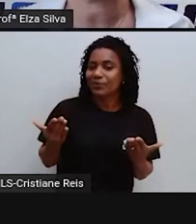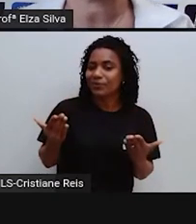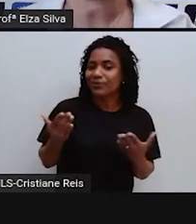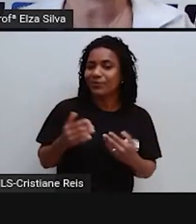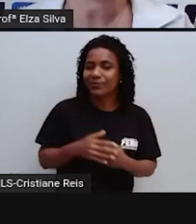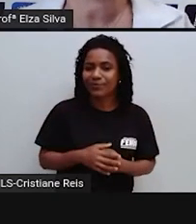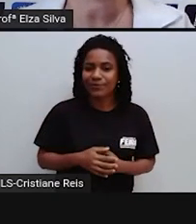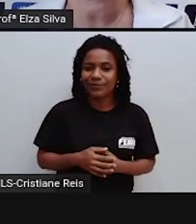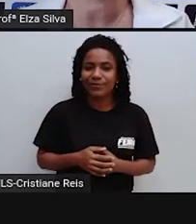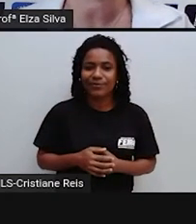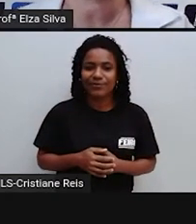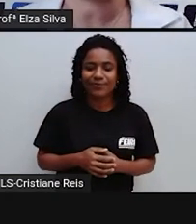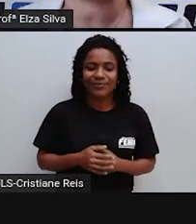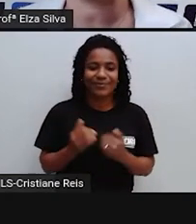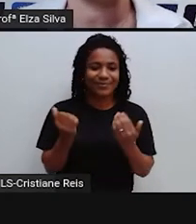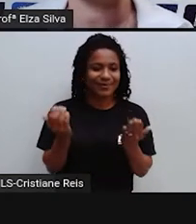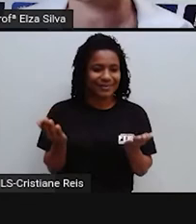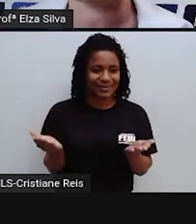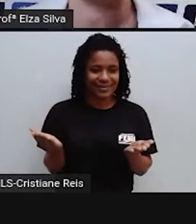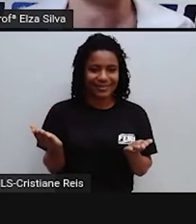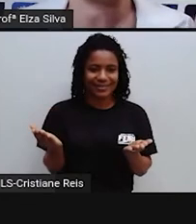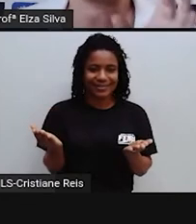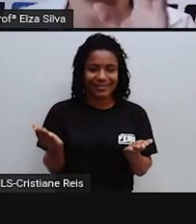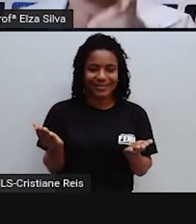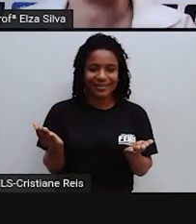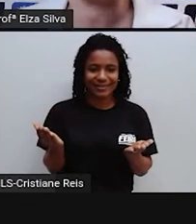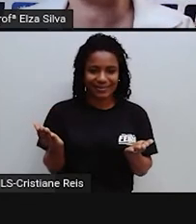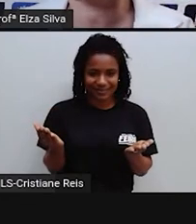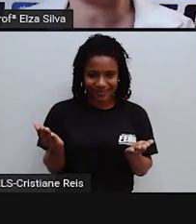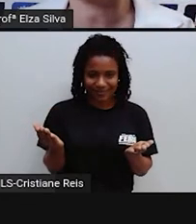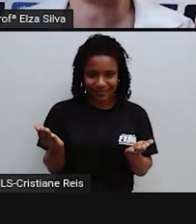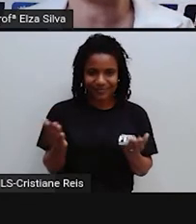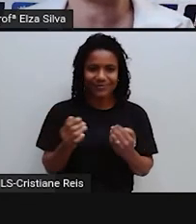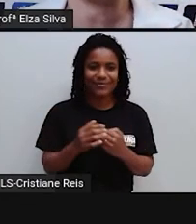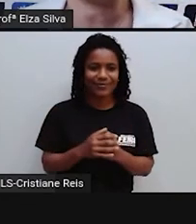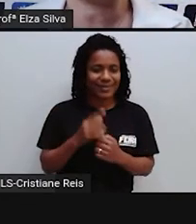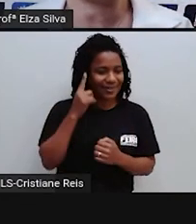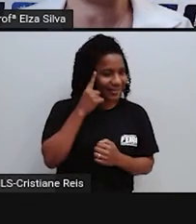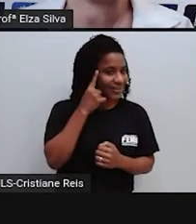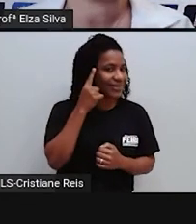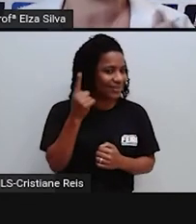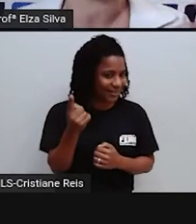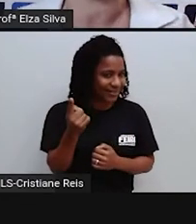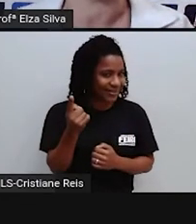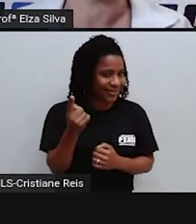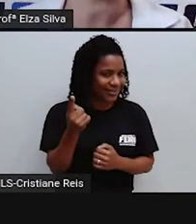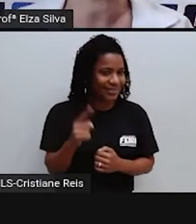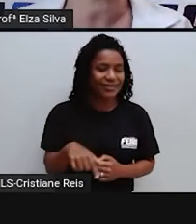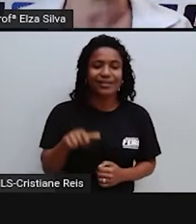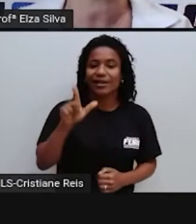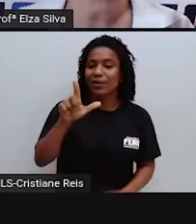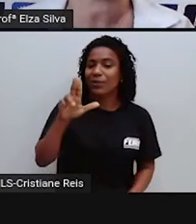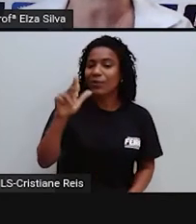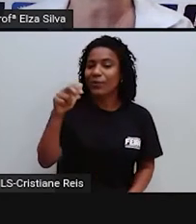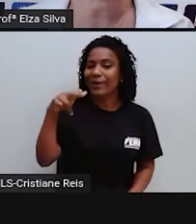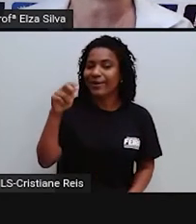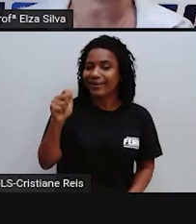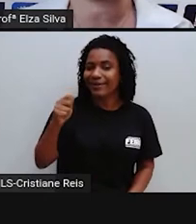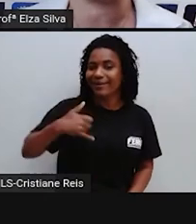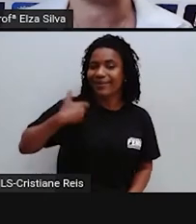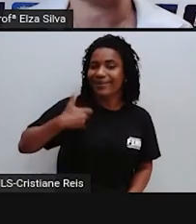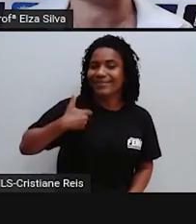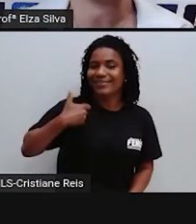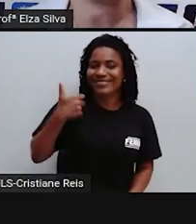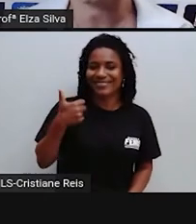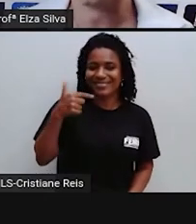old Ou Luana Was 19 Years old Do you remember Vocês se lembram Luana Tinha 17